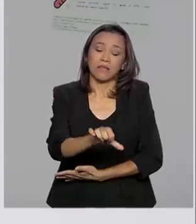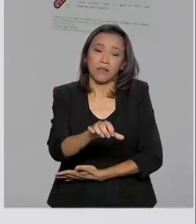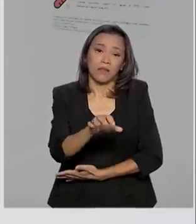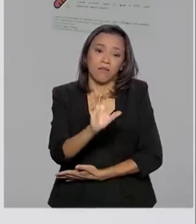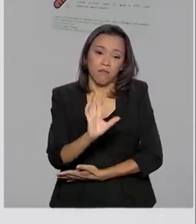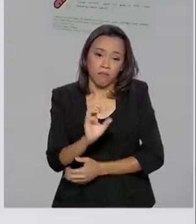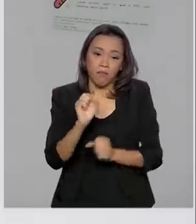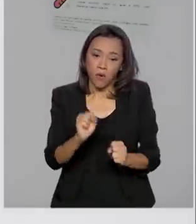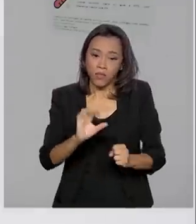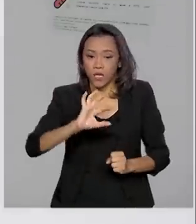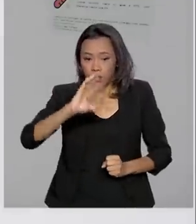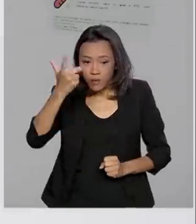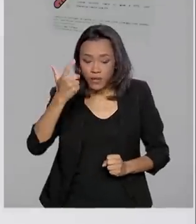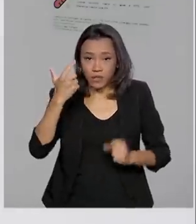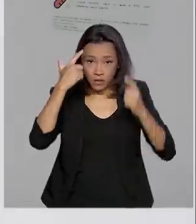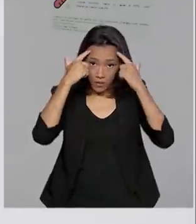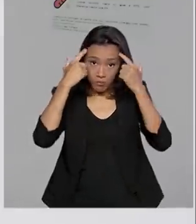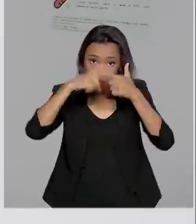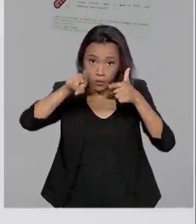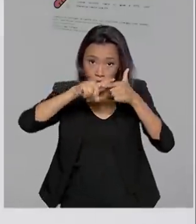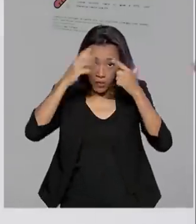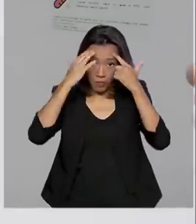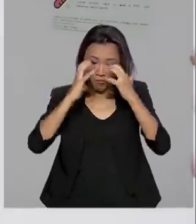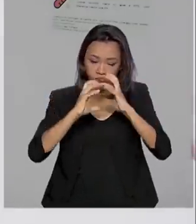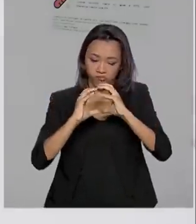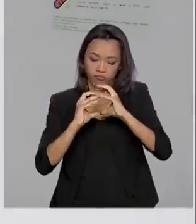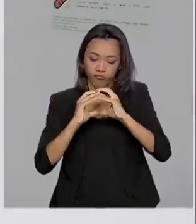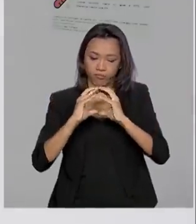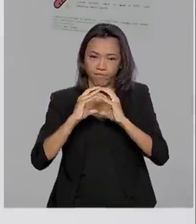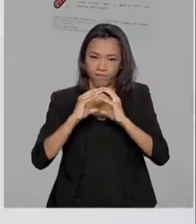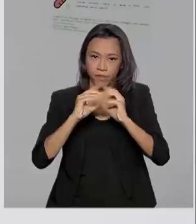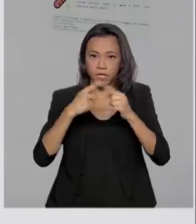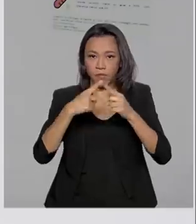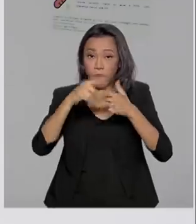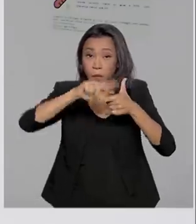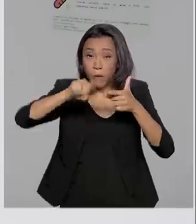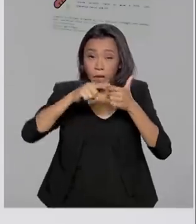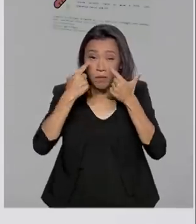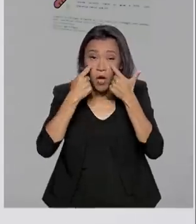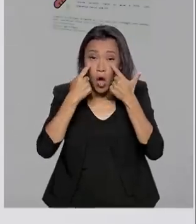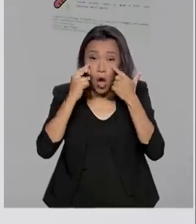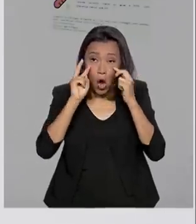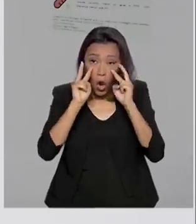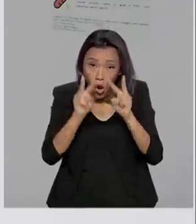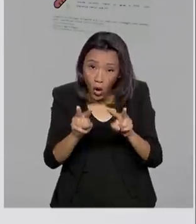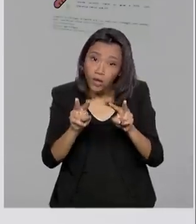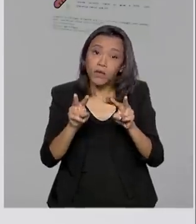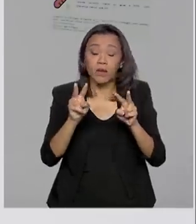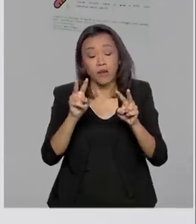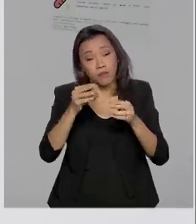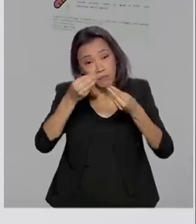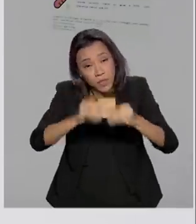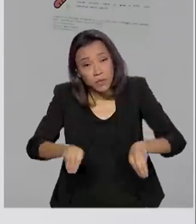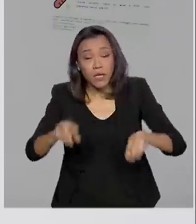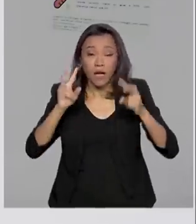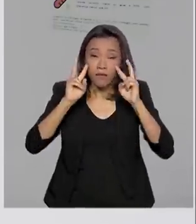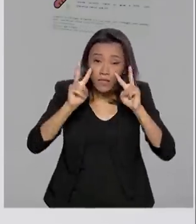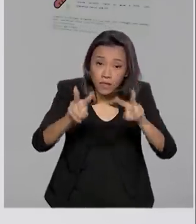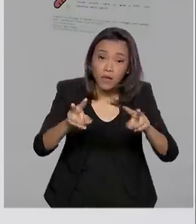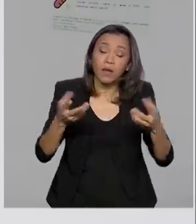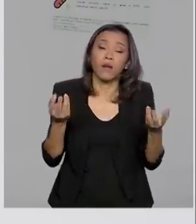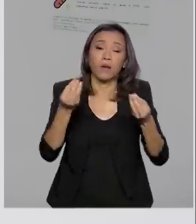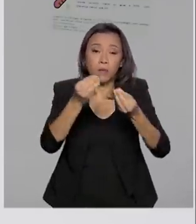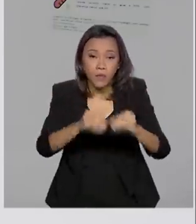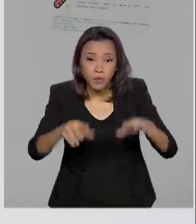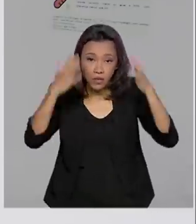invasão para cérebro e invasão também ocular. Então a gente pode ter comprometimento de visão, a gente pode ter lesões